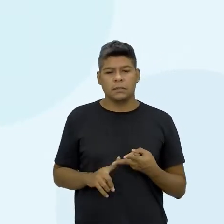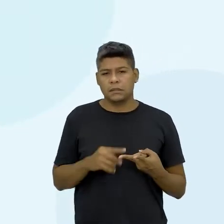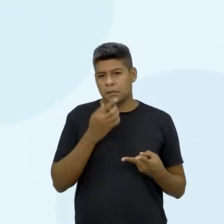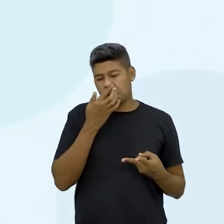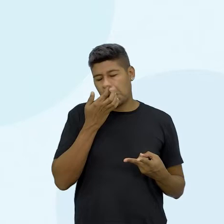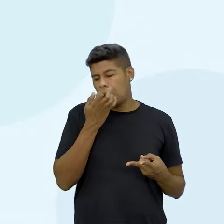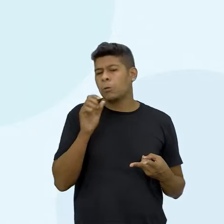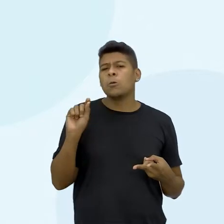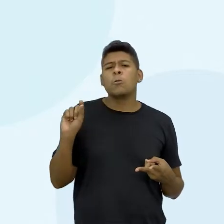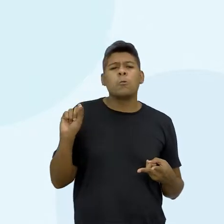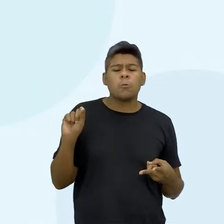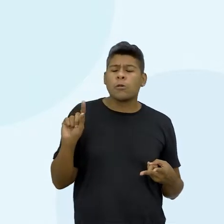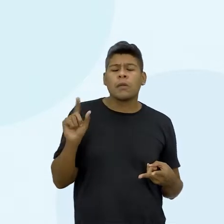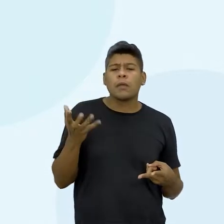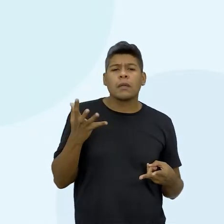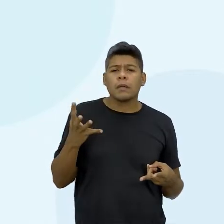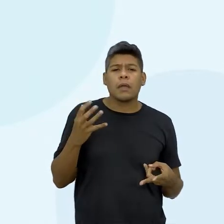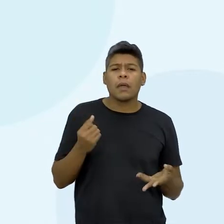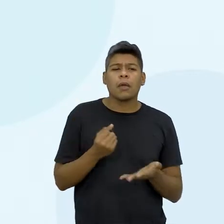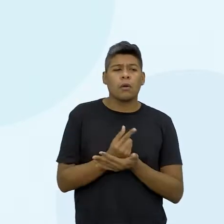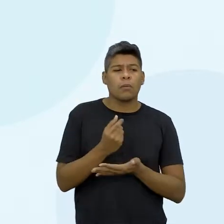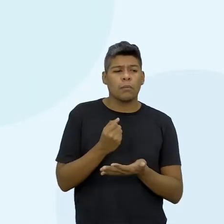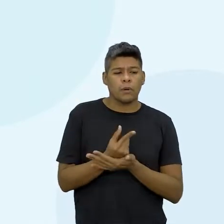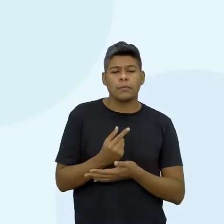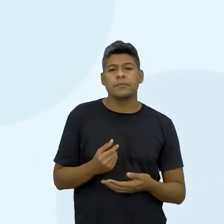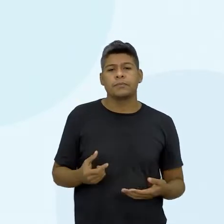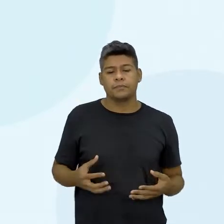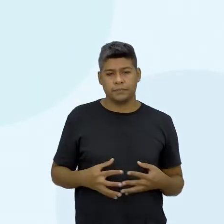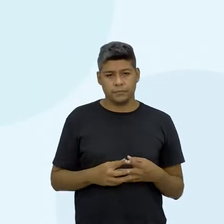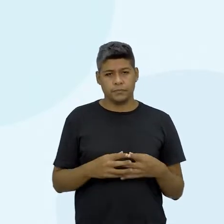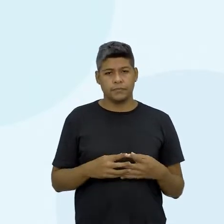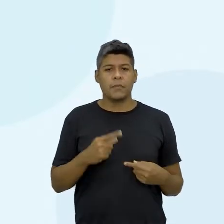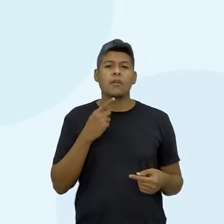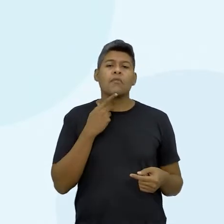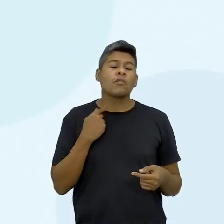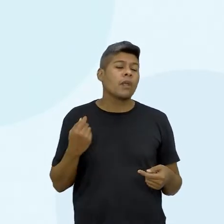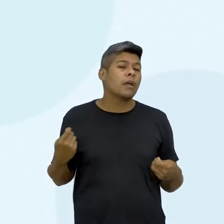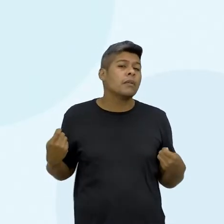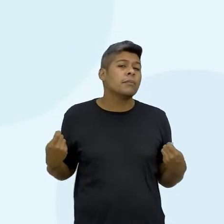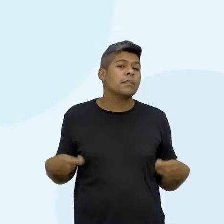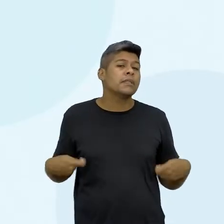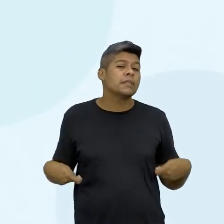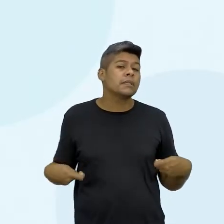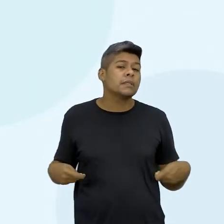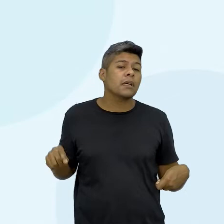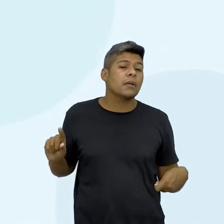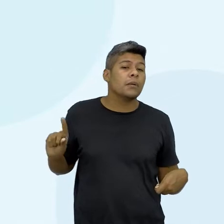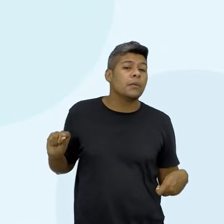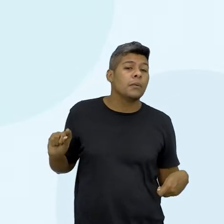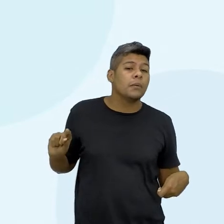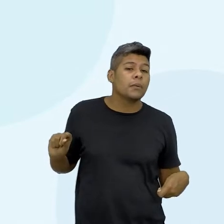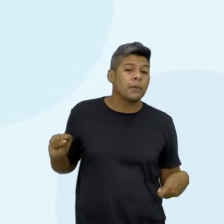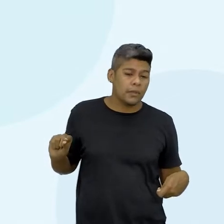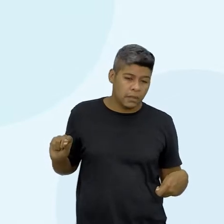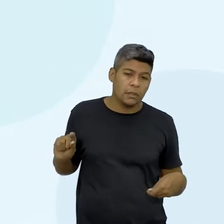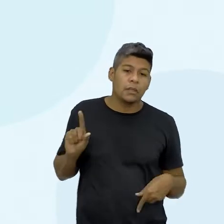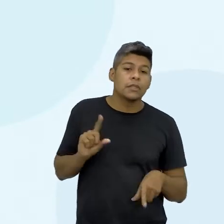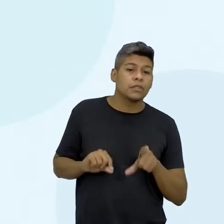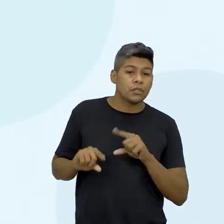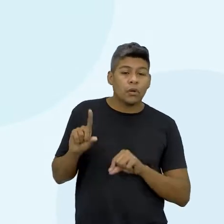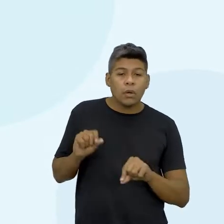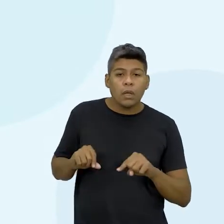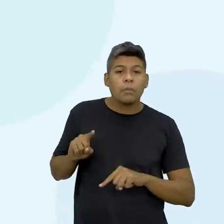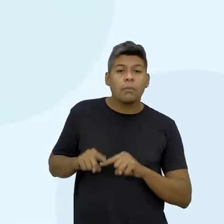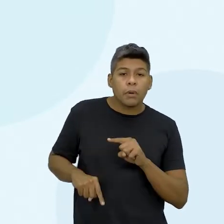o que vocês quisessem comprar. Então o que vocês precisavam aí na hora de você escolher um